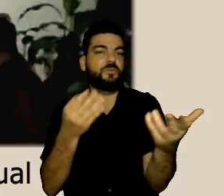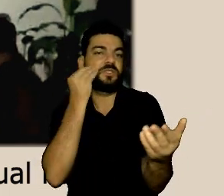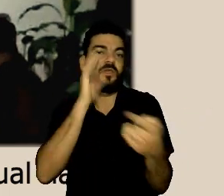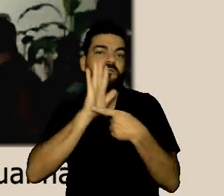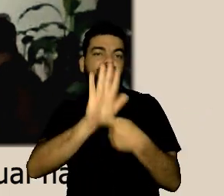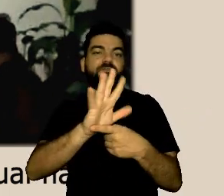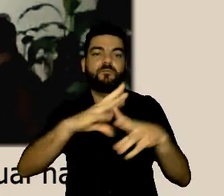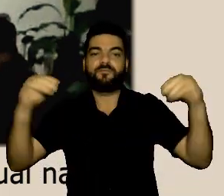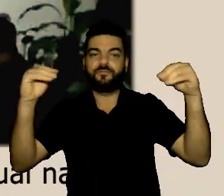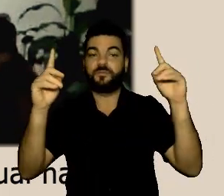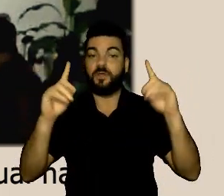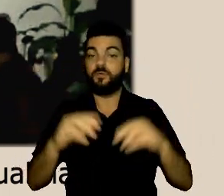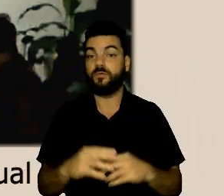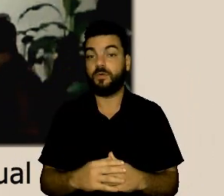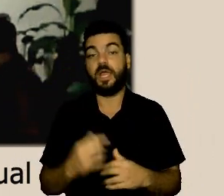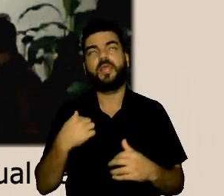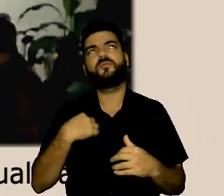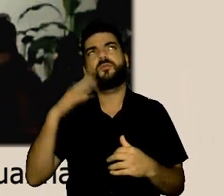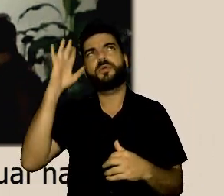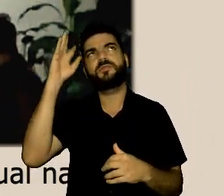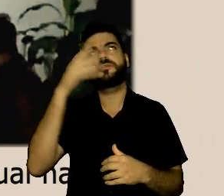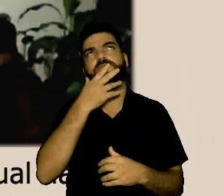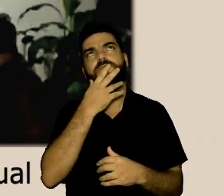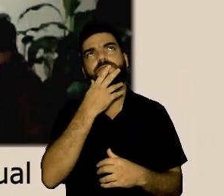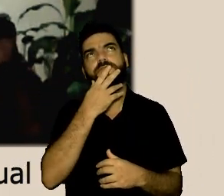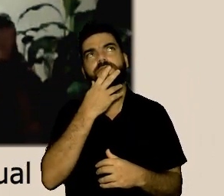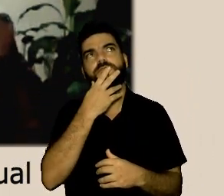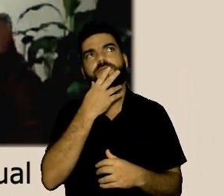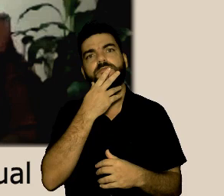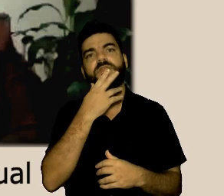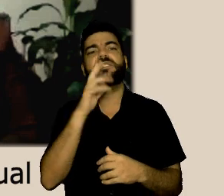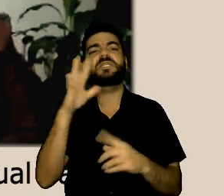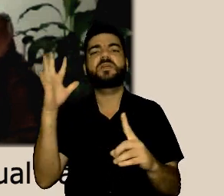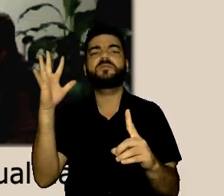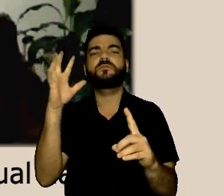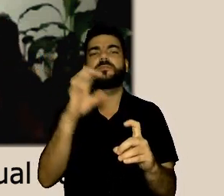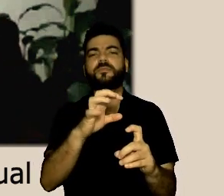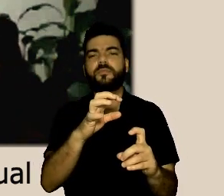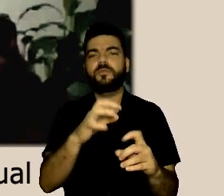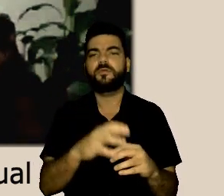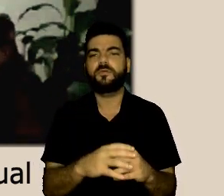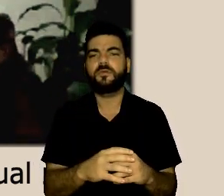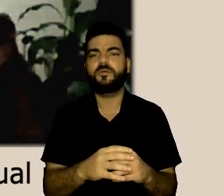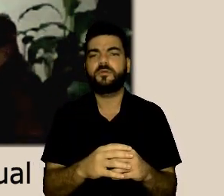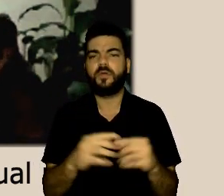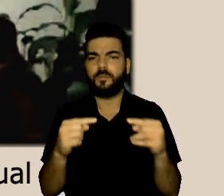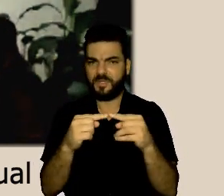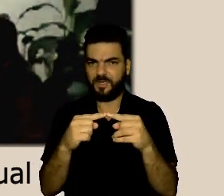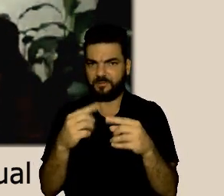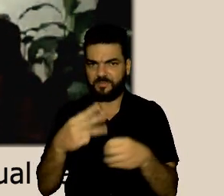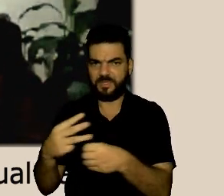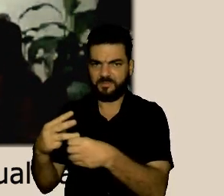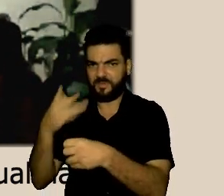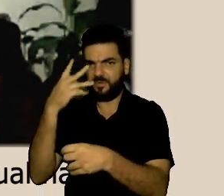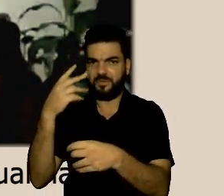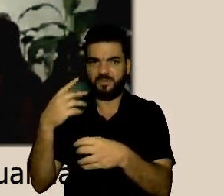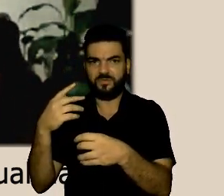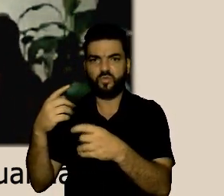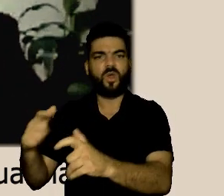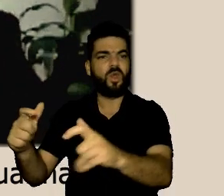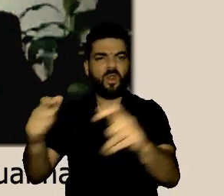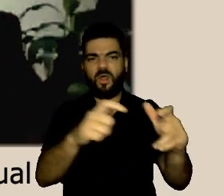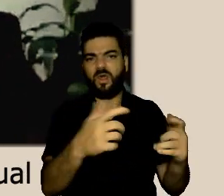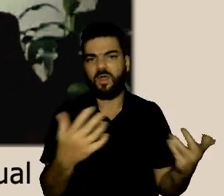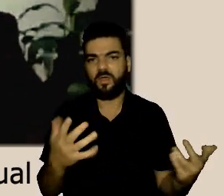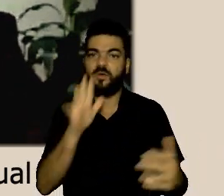questão que ela não não vê a mediação como uma forma de solução desses conflitos e aí é que vem a minha pergunta no caso dos assédios